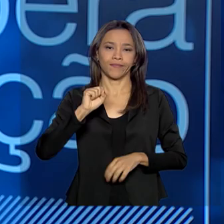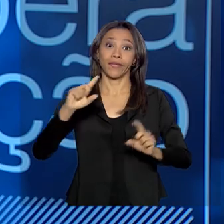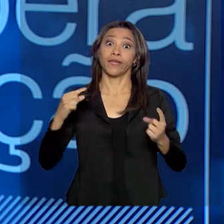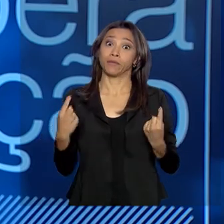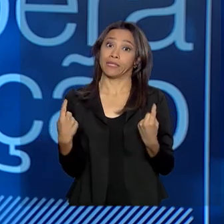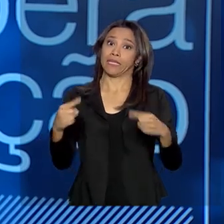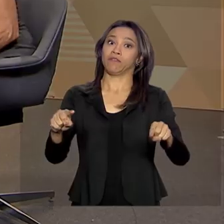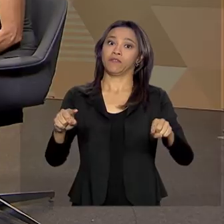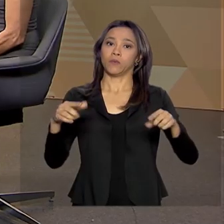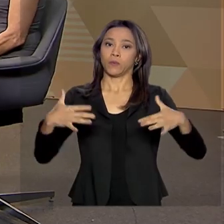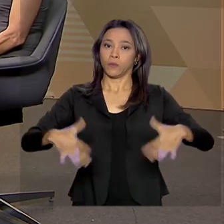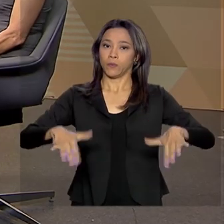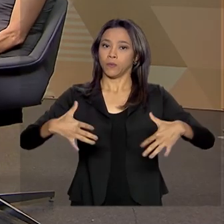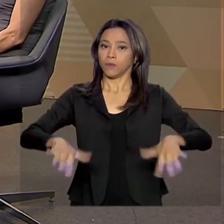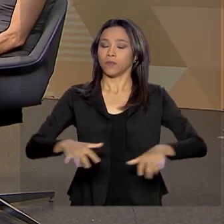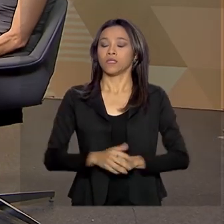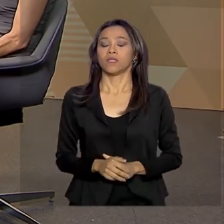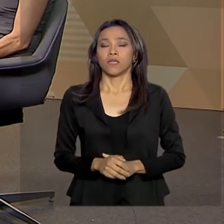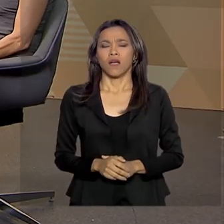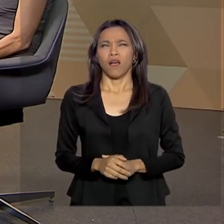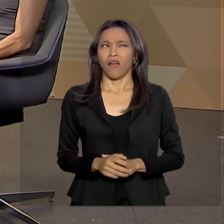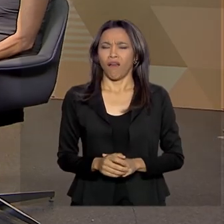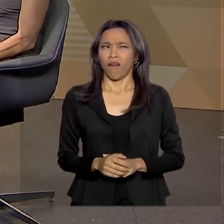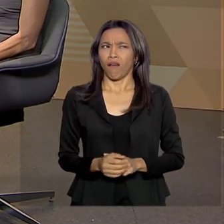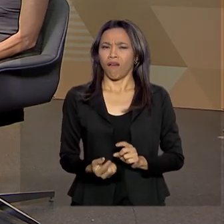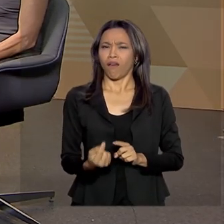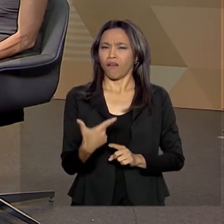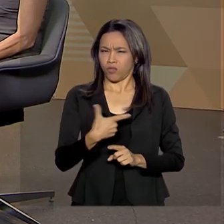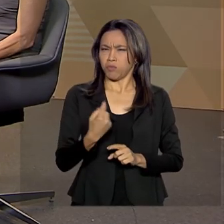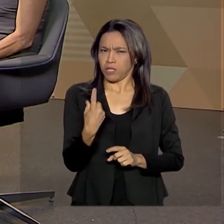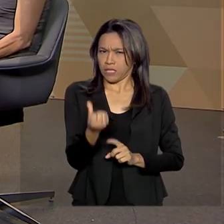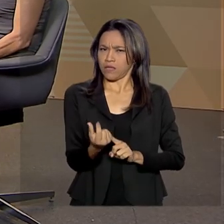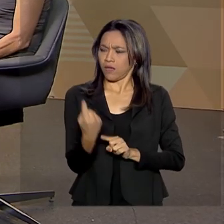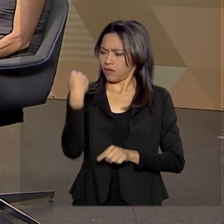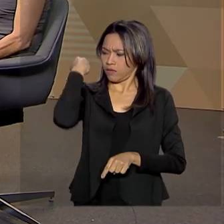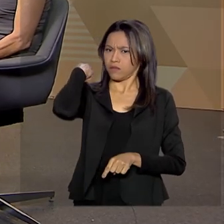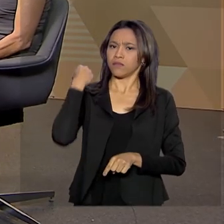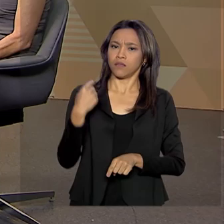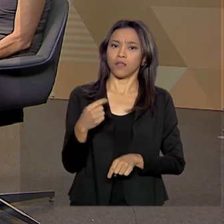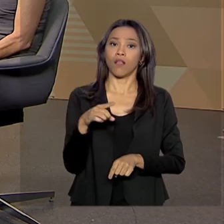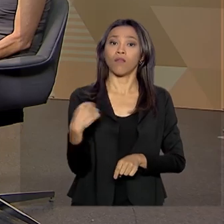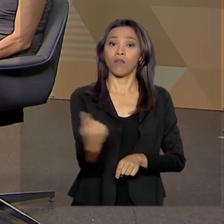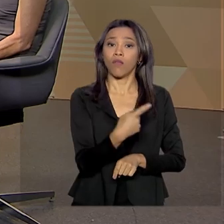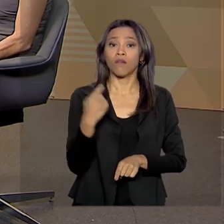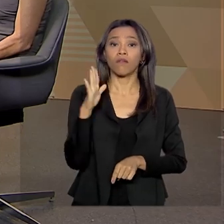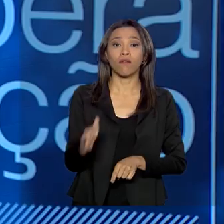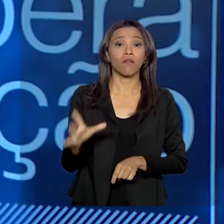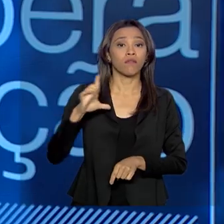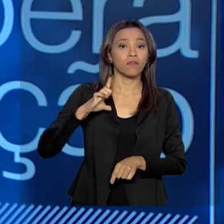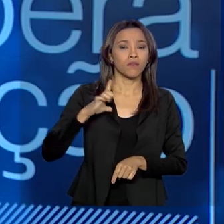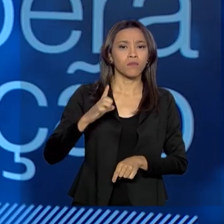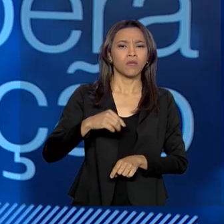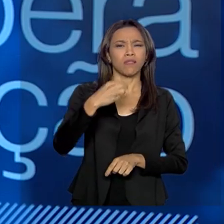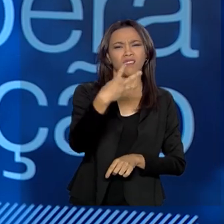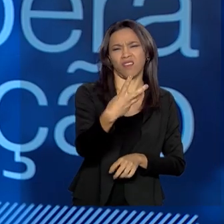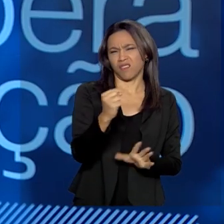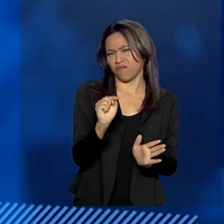Nós, até, veja bem, até 2016, nós tínhamos cerca de 3